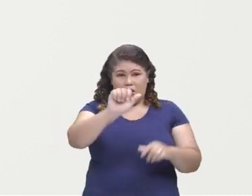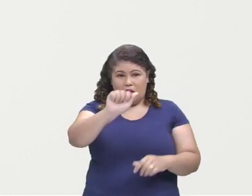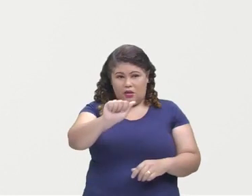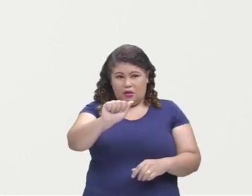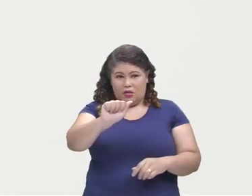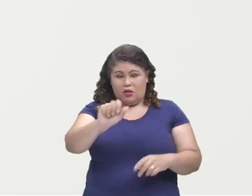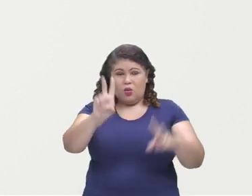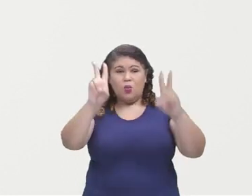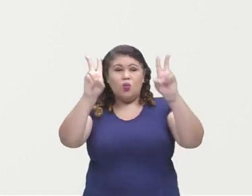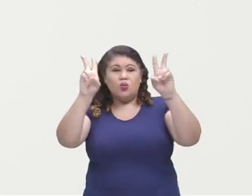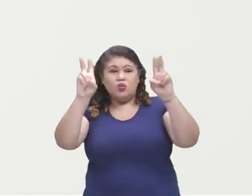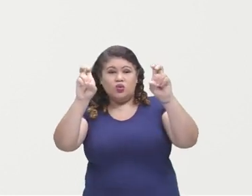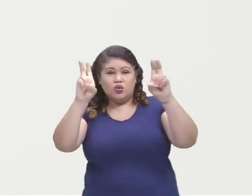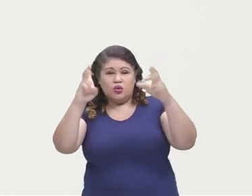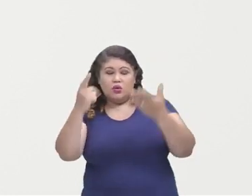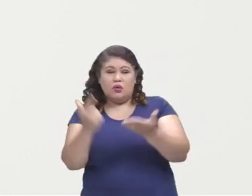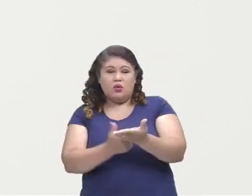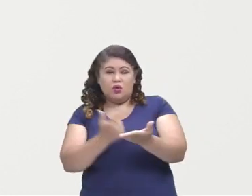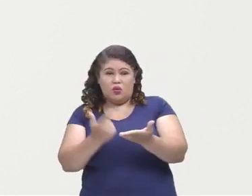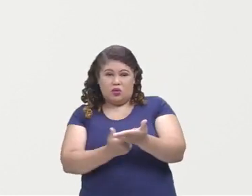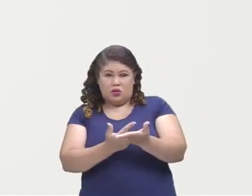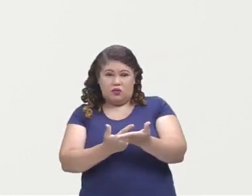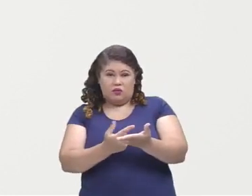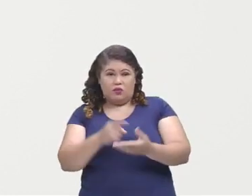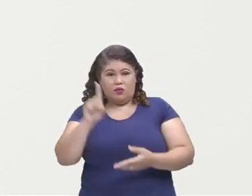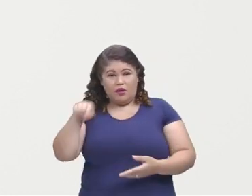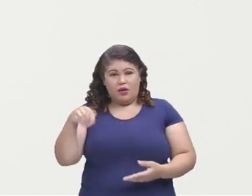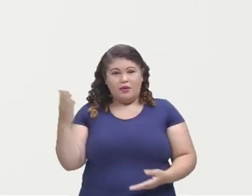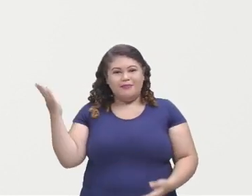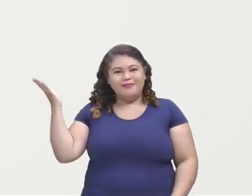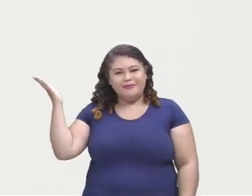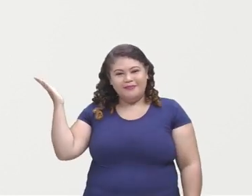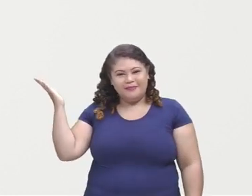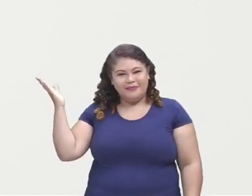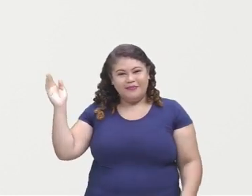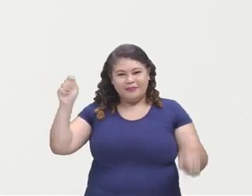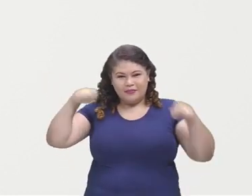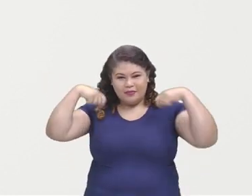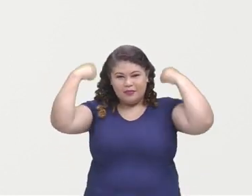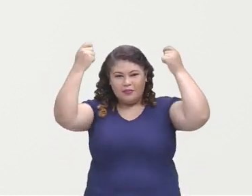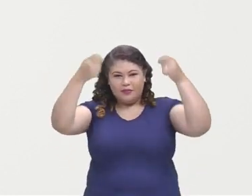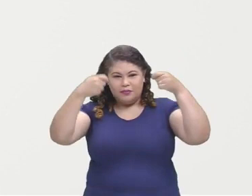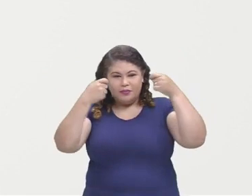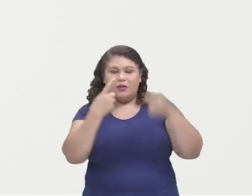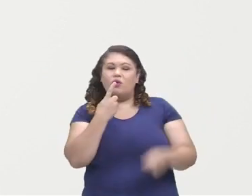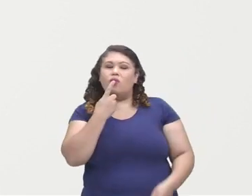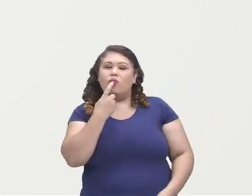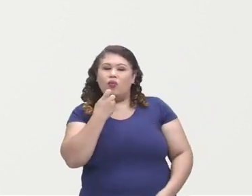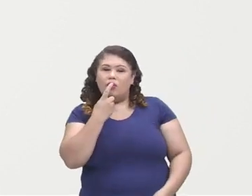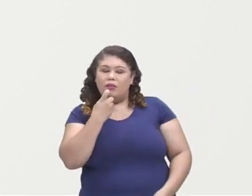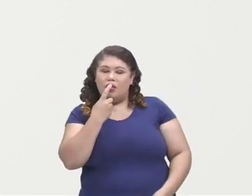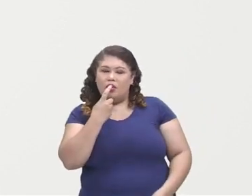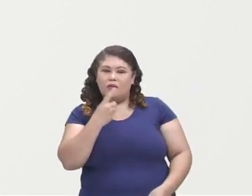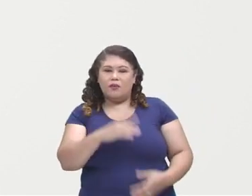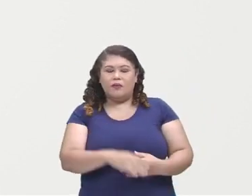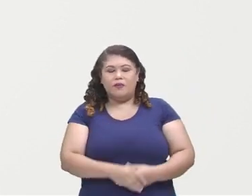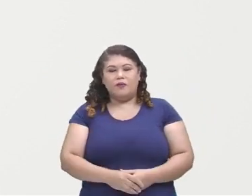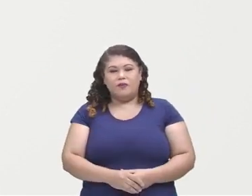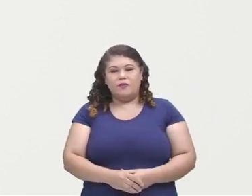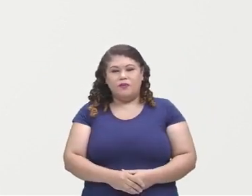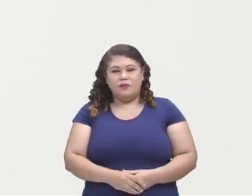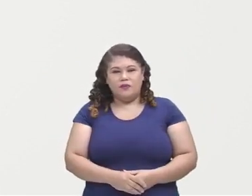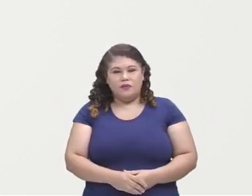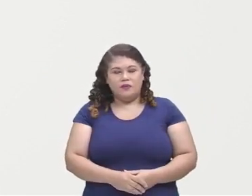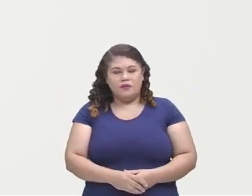Qual o título do livro? Lembram? Chapeuzinho Vermelho. Porque a nossa historinha falava